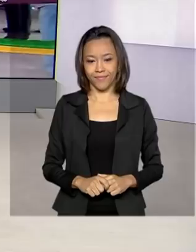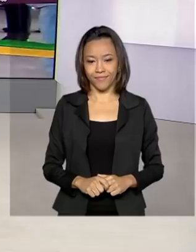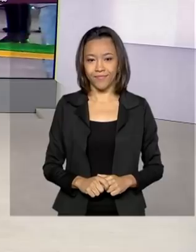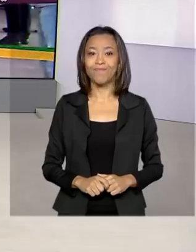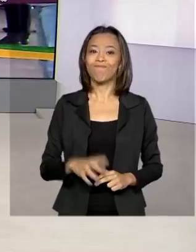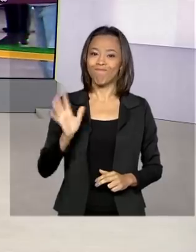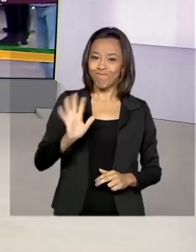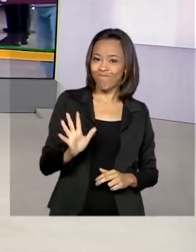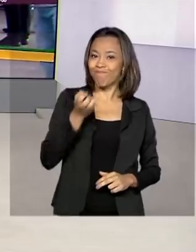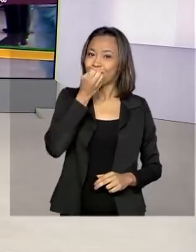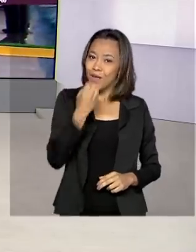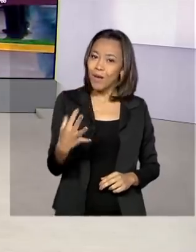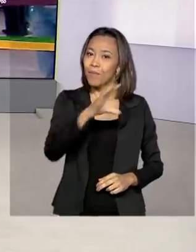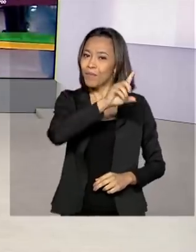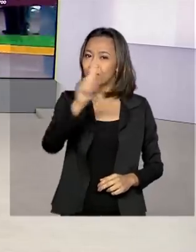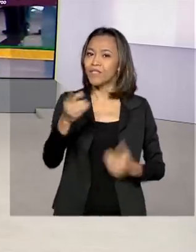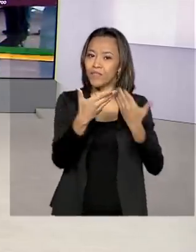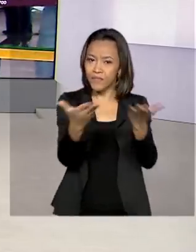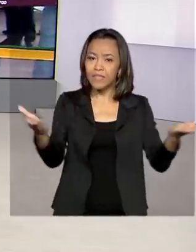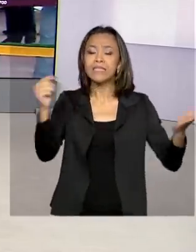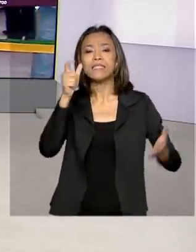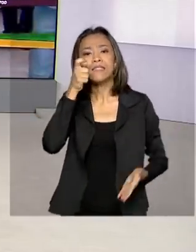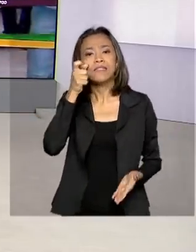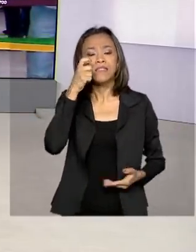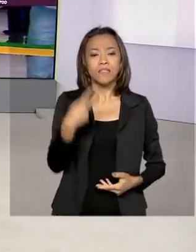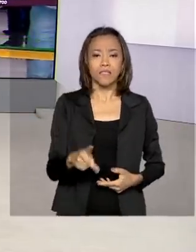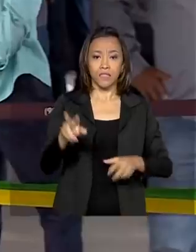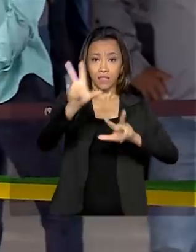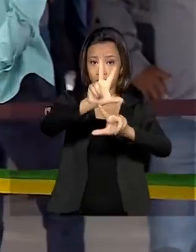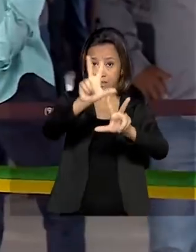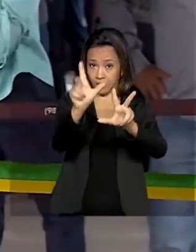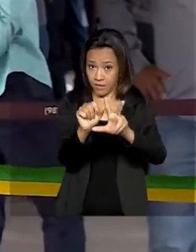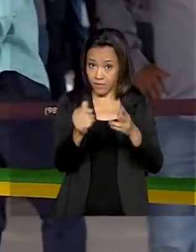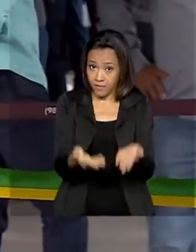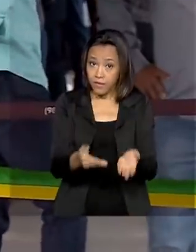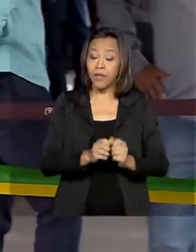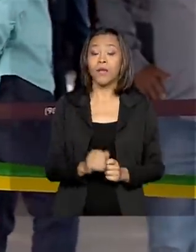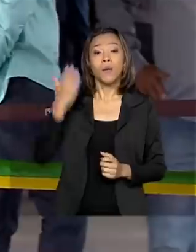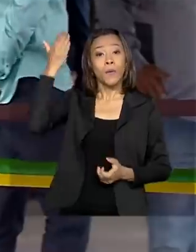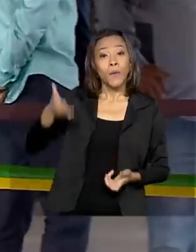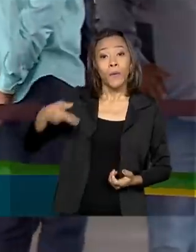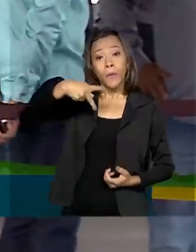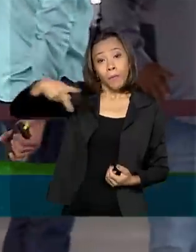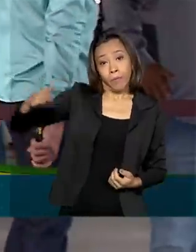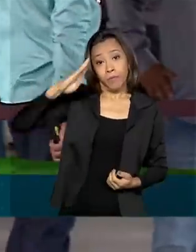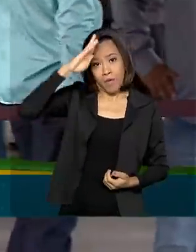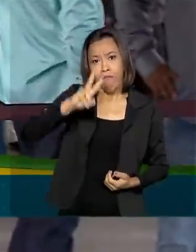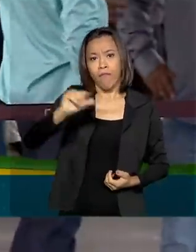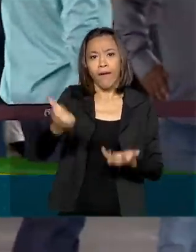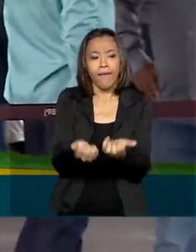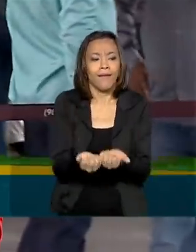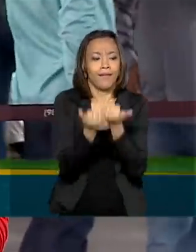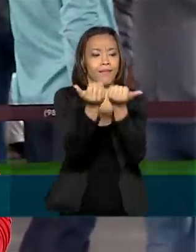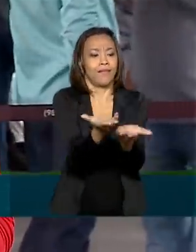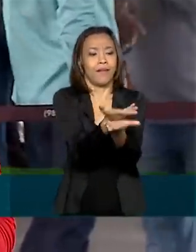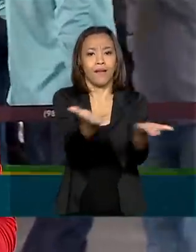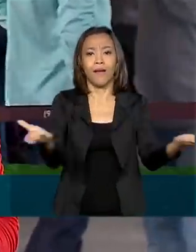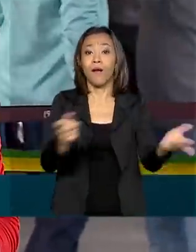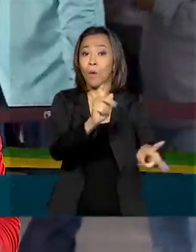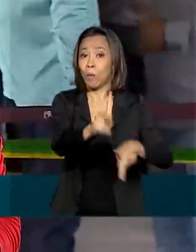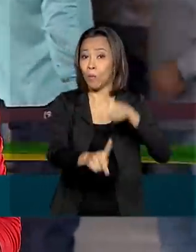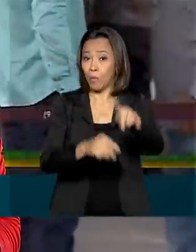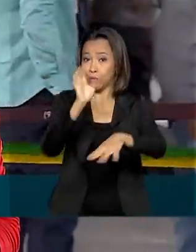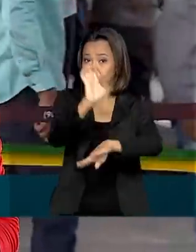Olá, Manuela! Bom dia! Bom dia a todos que nos acompanham aqui na TV Brasil. O presidente Jair Bolsonaro vai entregar aos maranhenses a